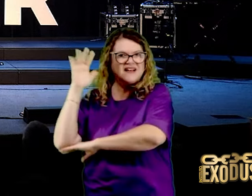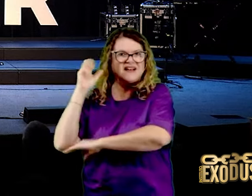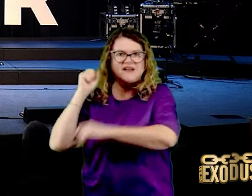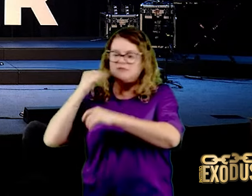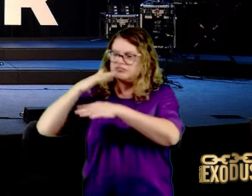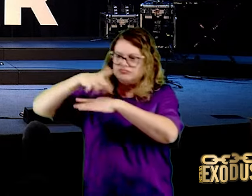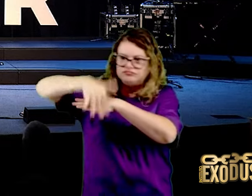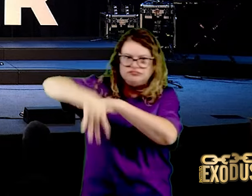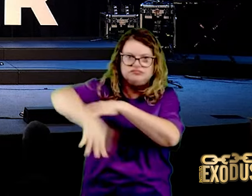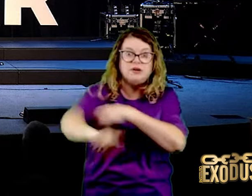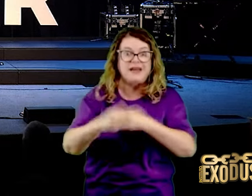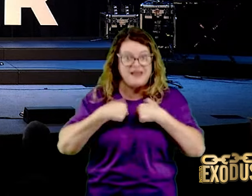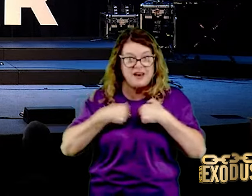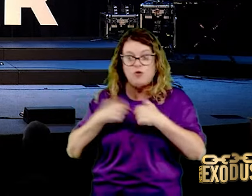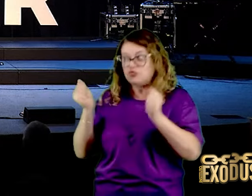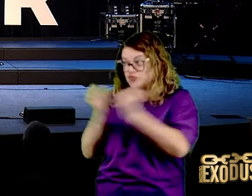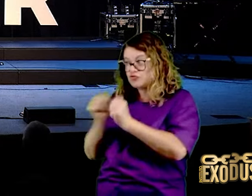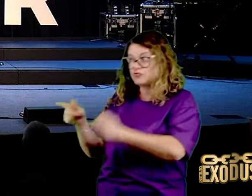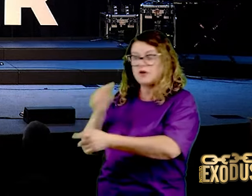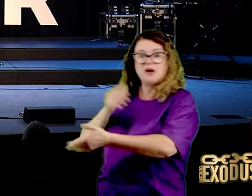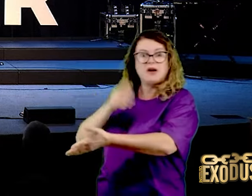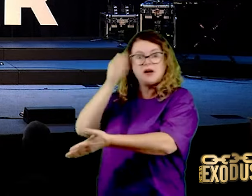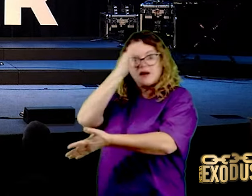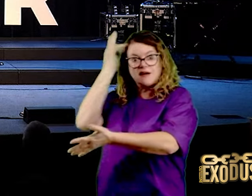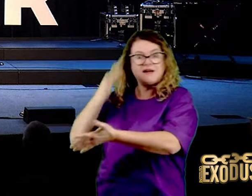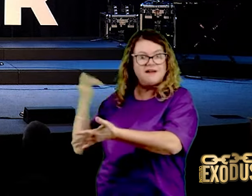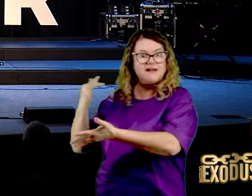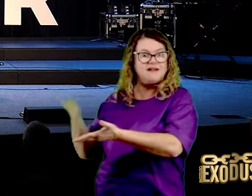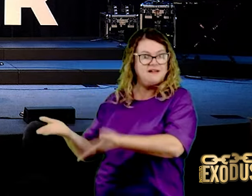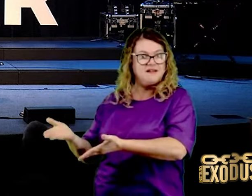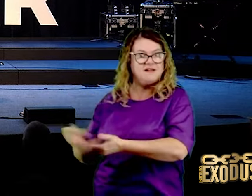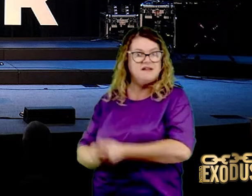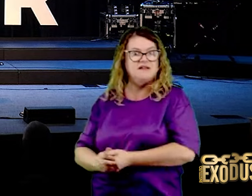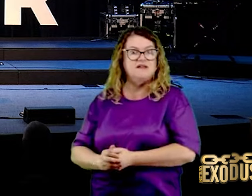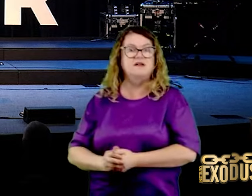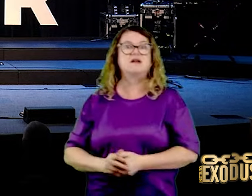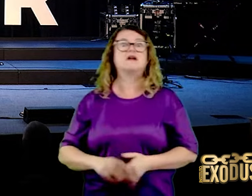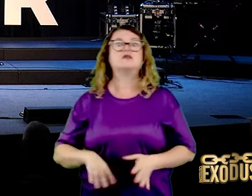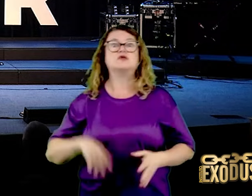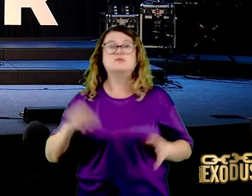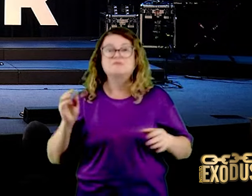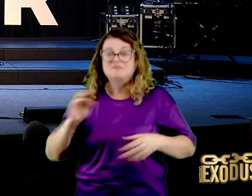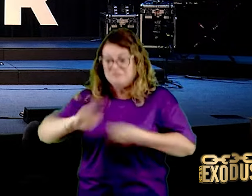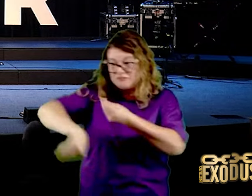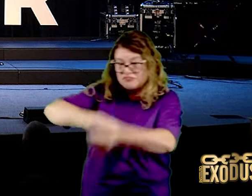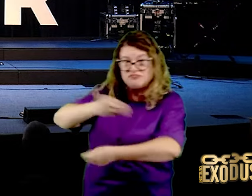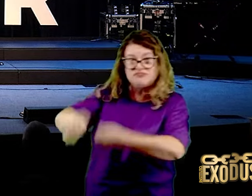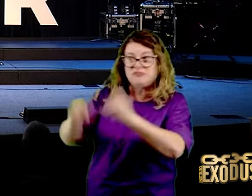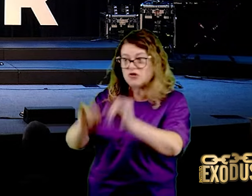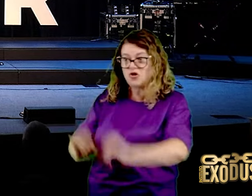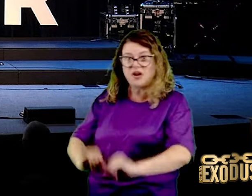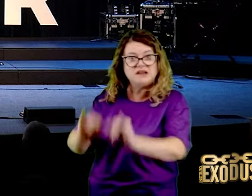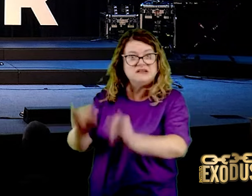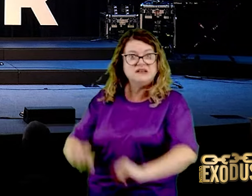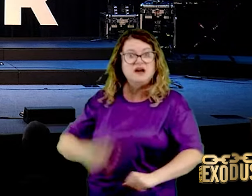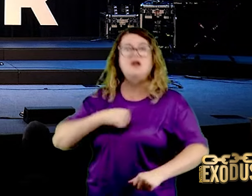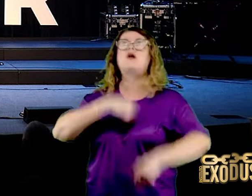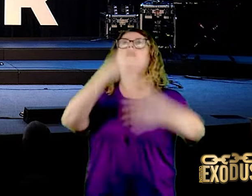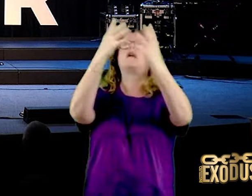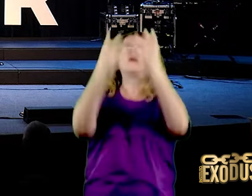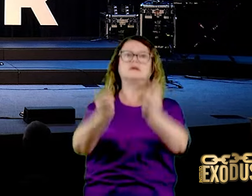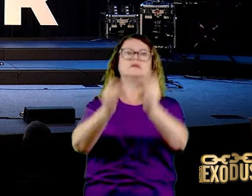pastora Fabíola, me converti no meio de uma idolatria, eu me converti em um ambiente